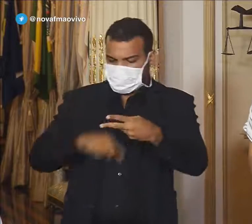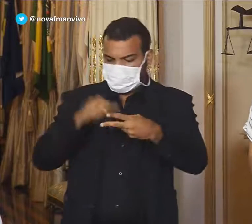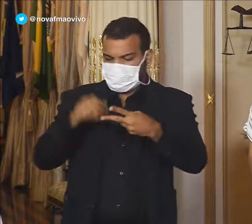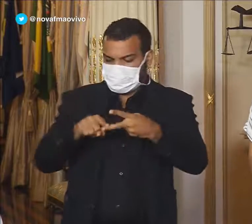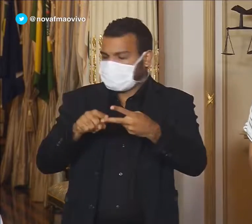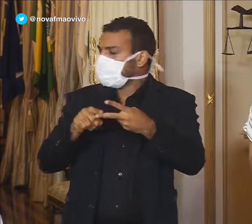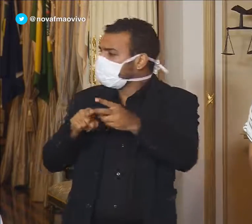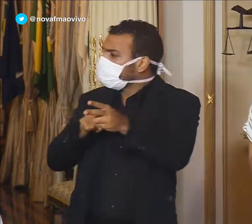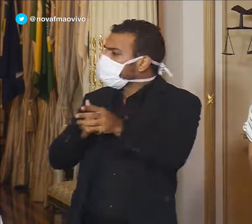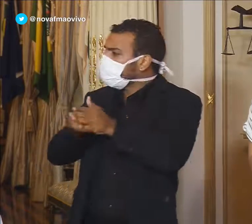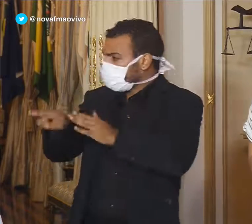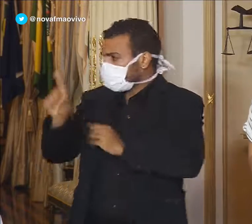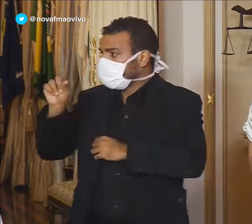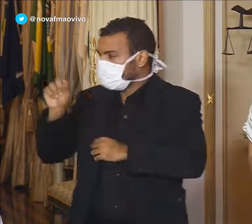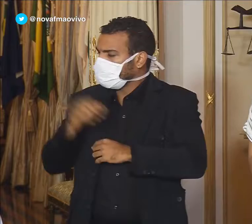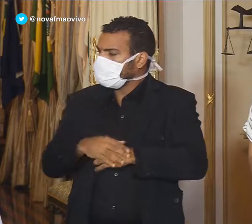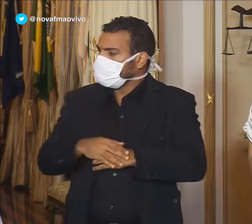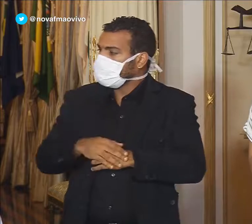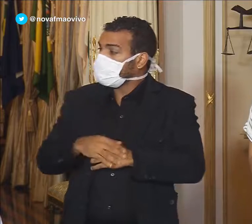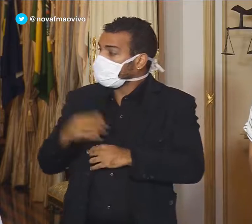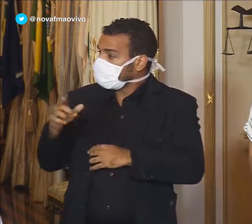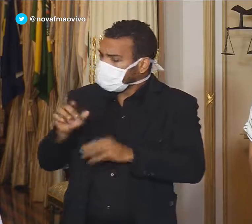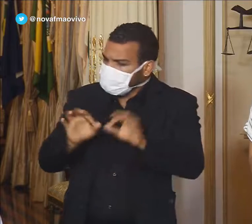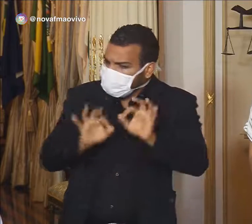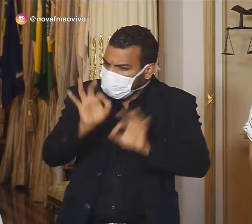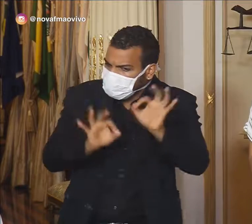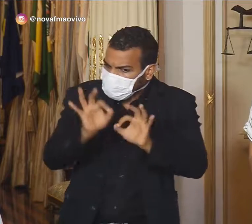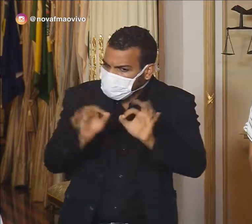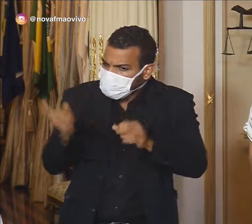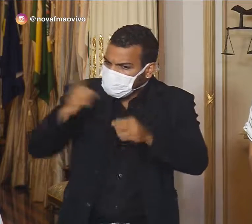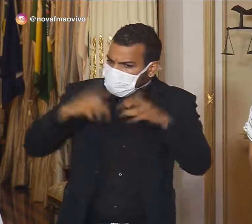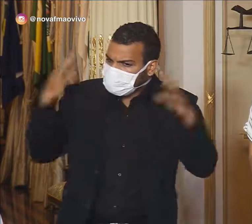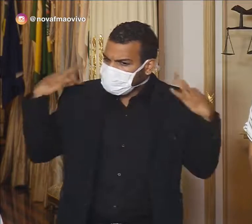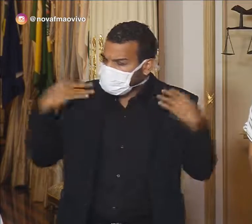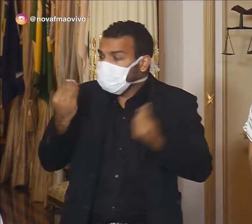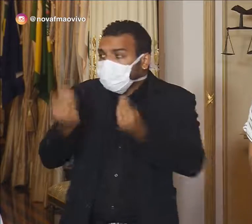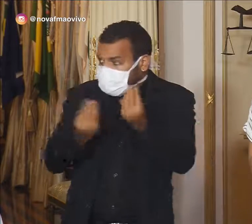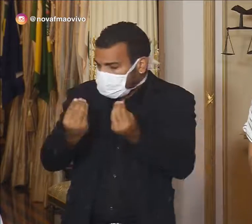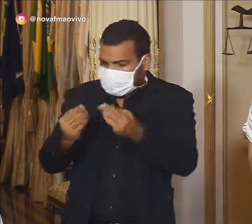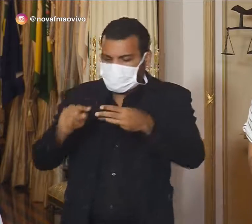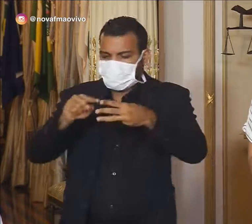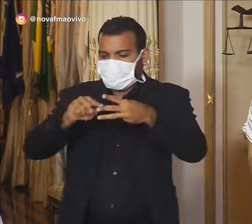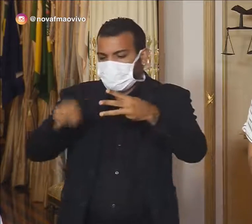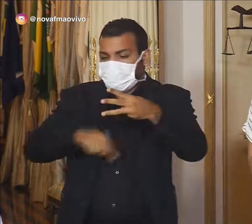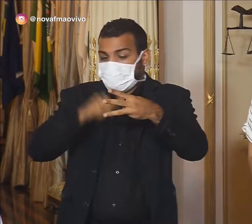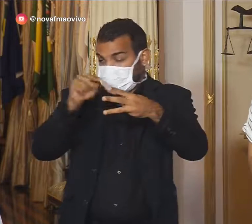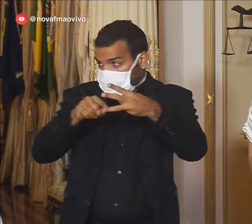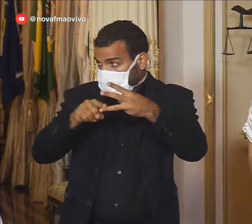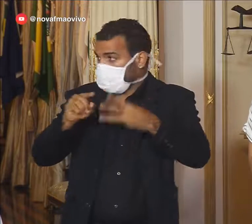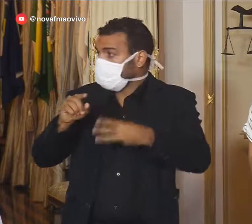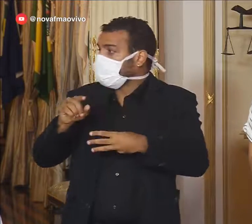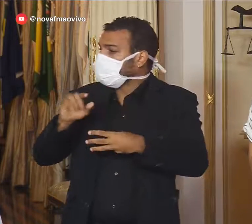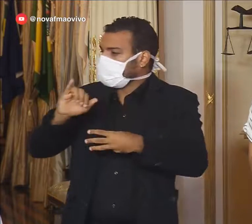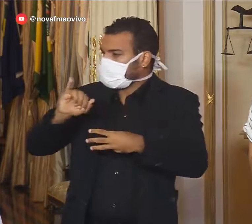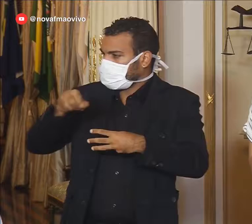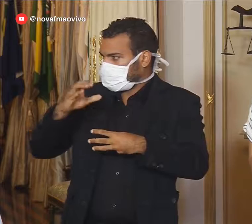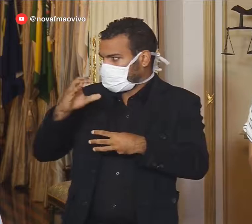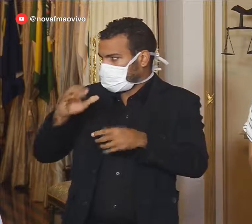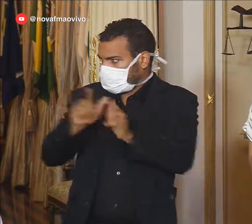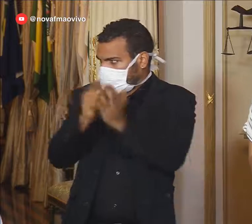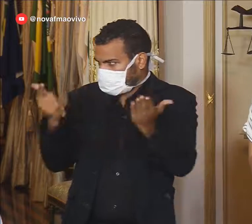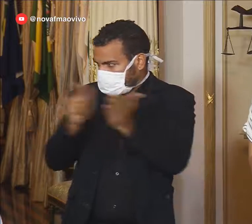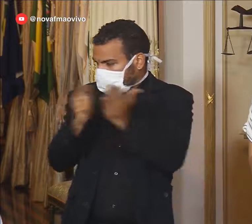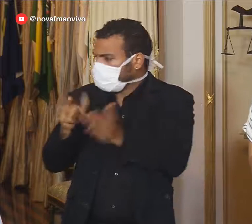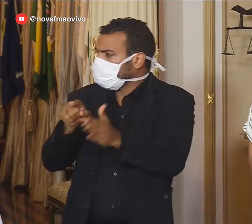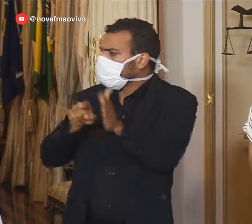Pernambuco, também pergunta. Quais são os planos para a retomada do turismo em Pernambuco? E, por fim, Elton Ponce, do JC Online, pergunta.